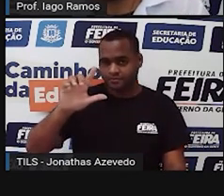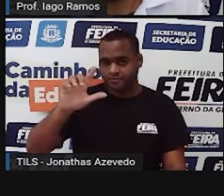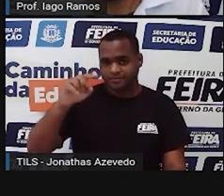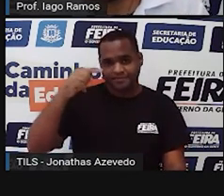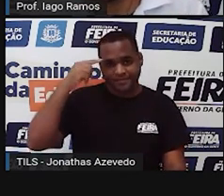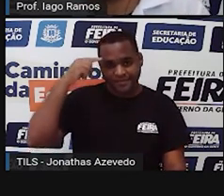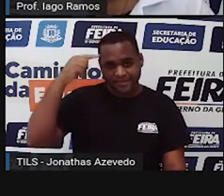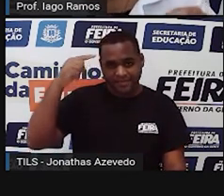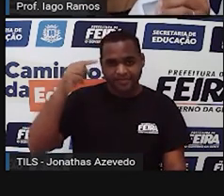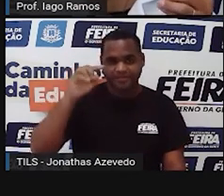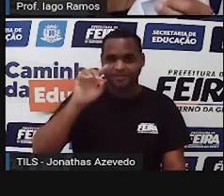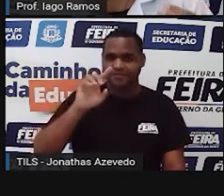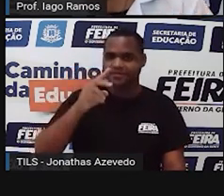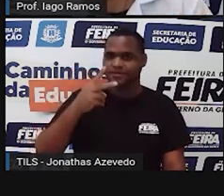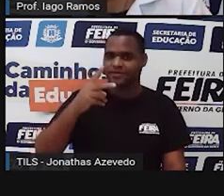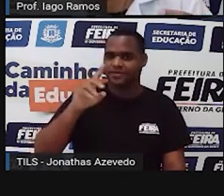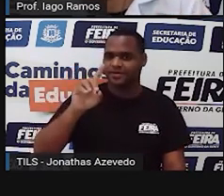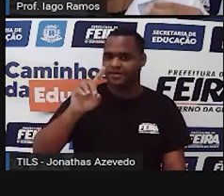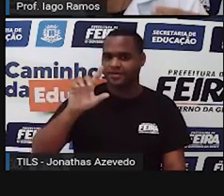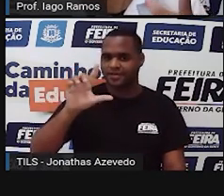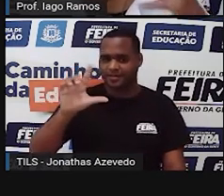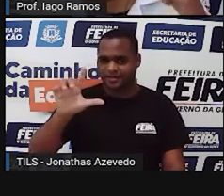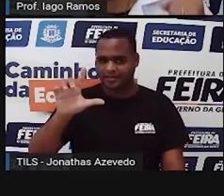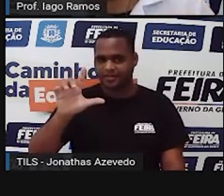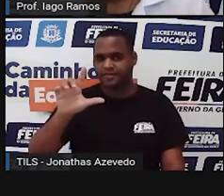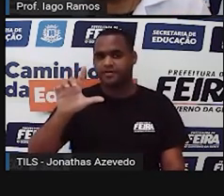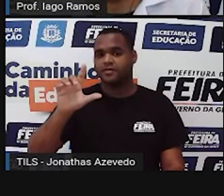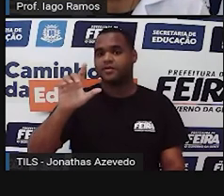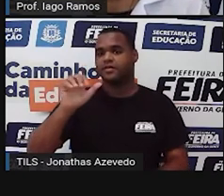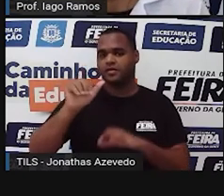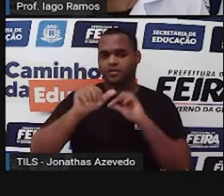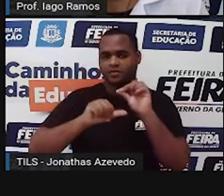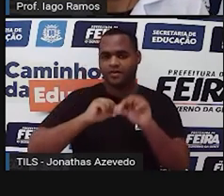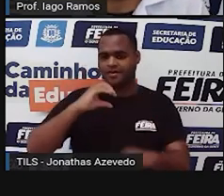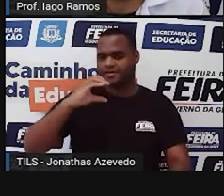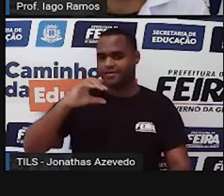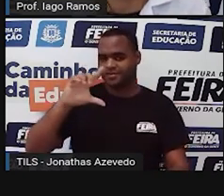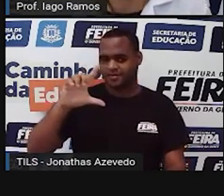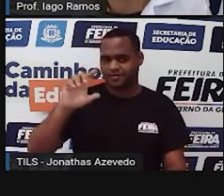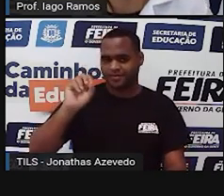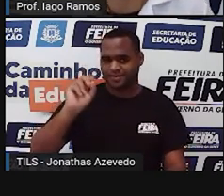decalitros transformando para centilitros. Valeu?